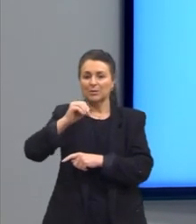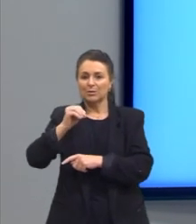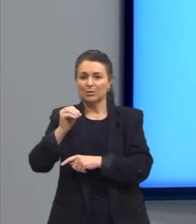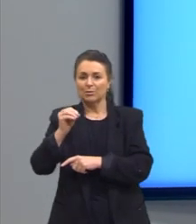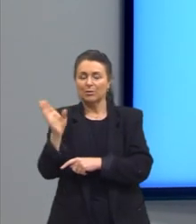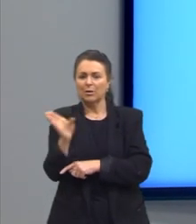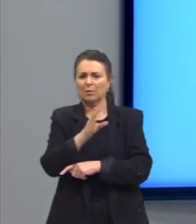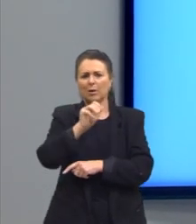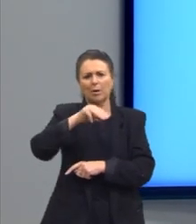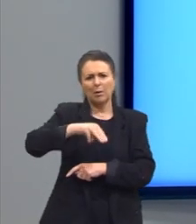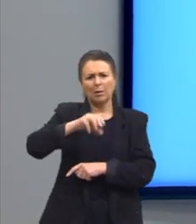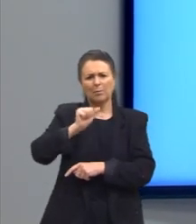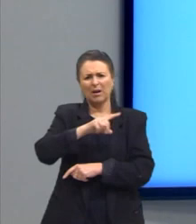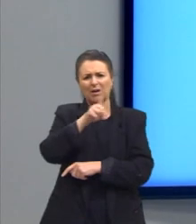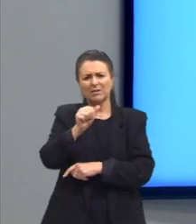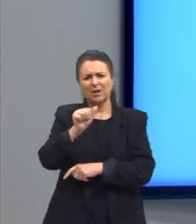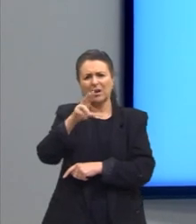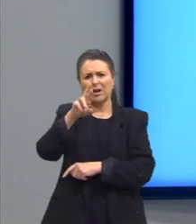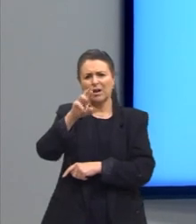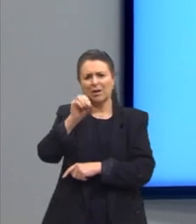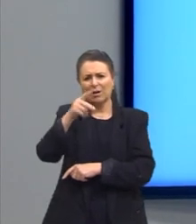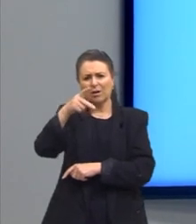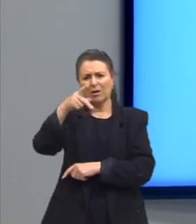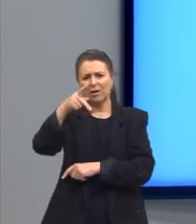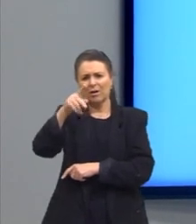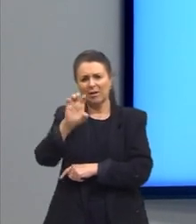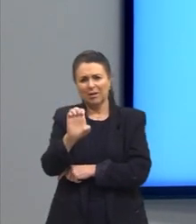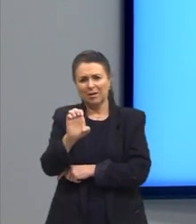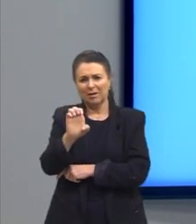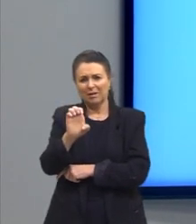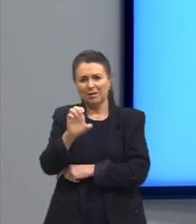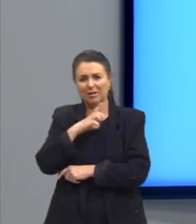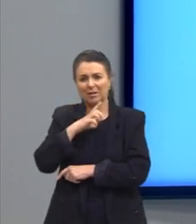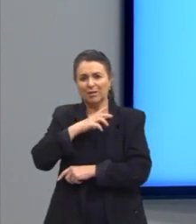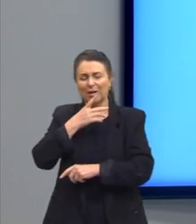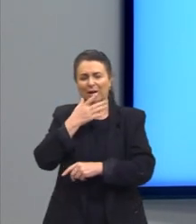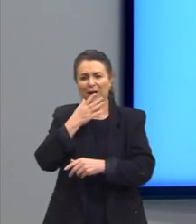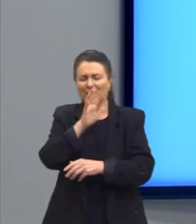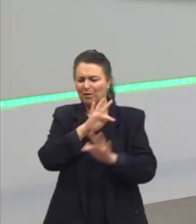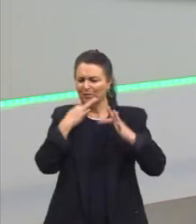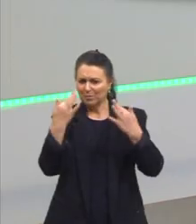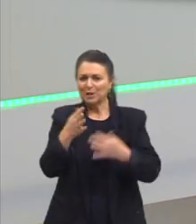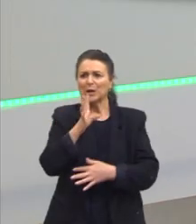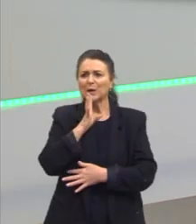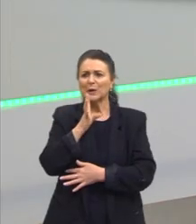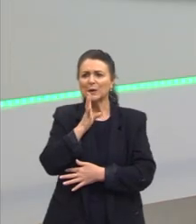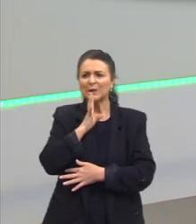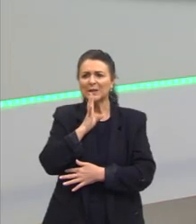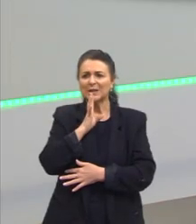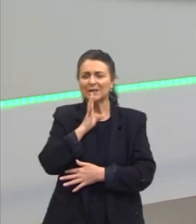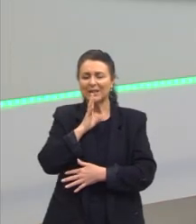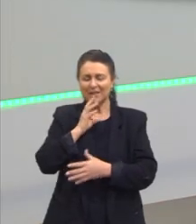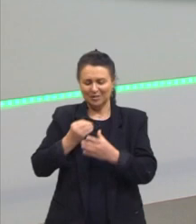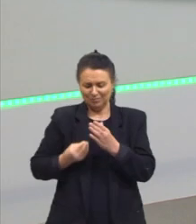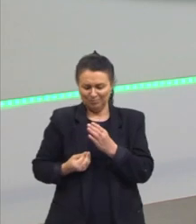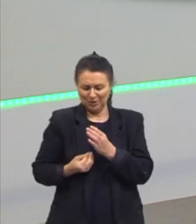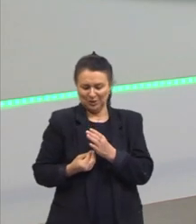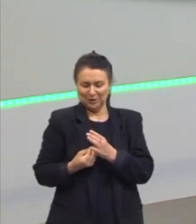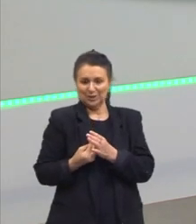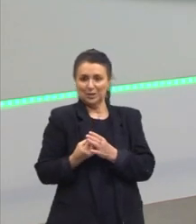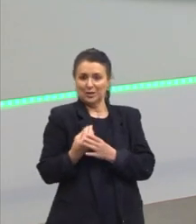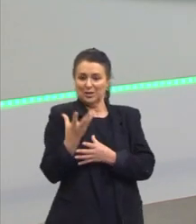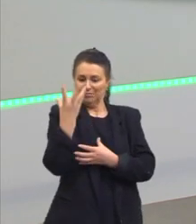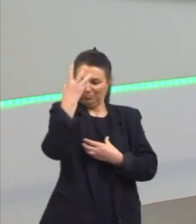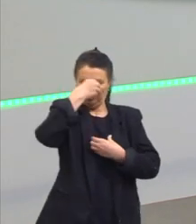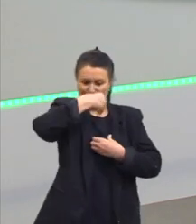se vocês perguntarem aí para os pais, para os avós de vocês, todo mundo já ouviu falar no Mazaropi, e ele encarna essa figura do Jeca Tatu,